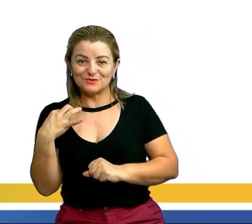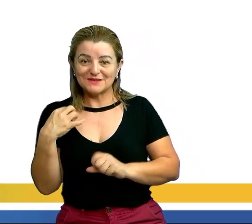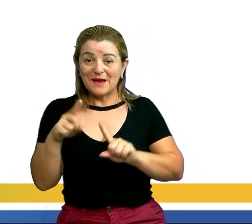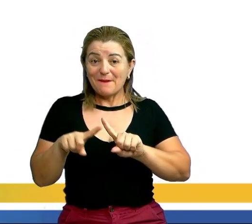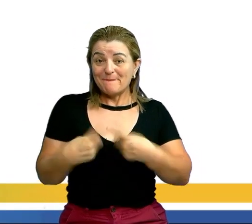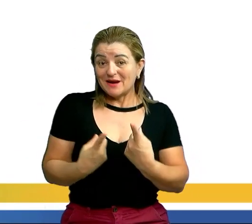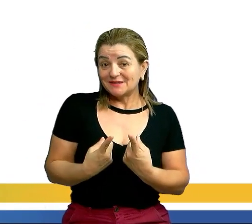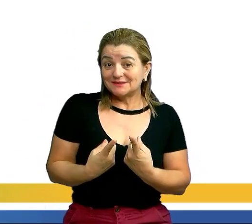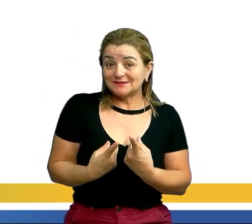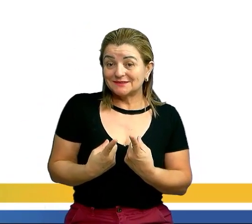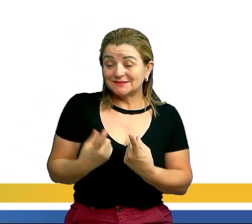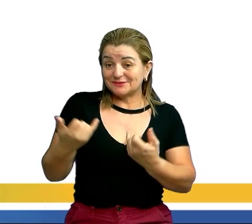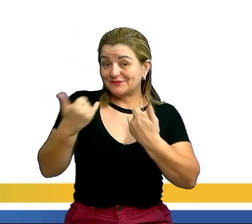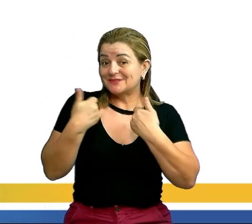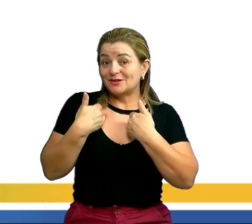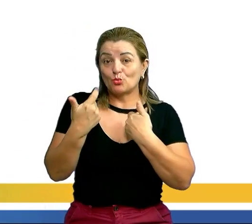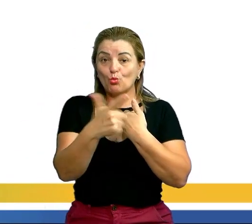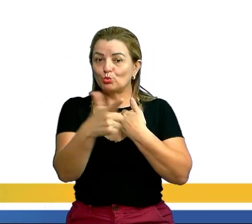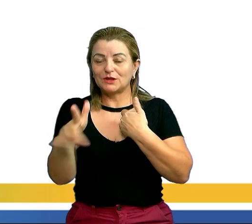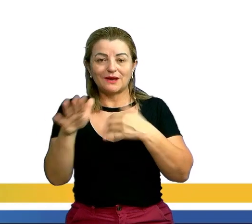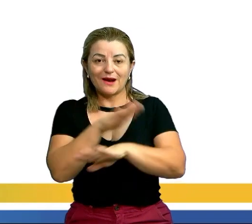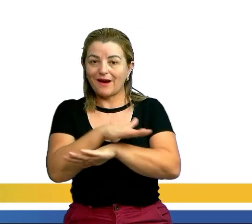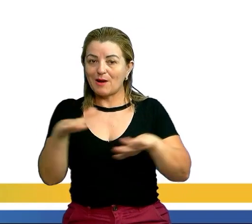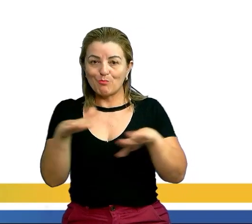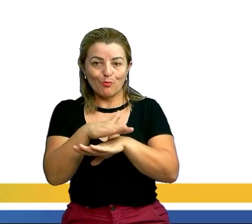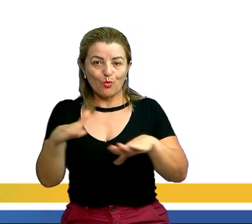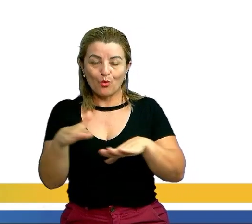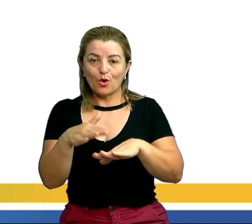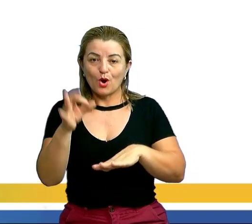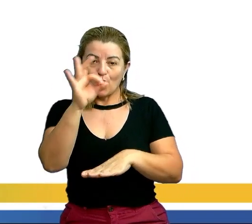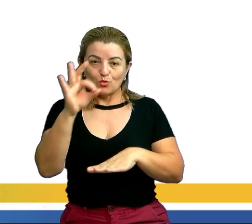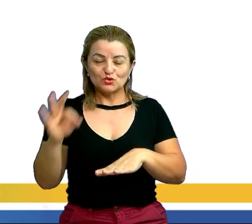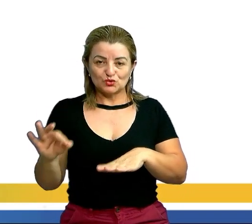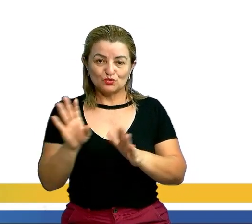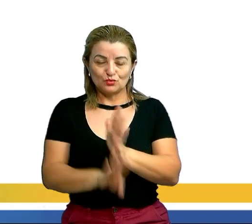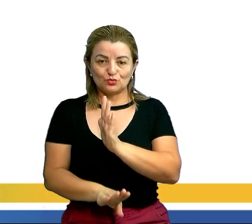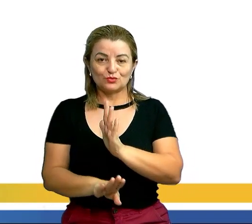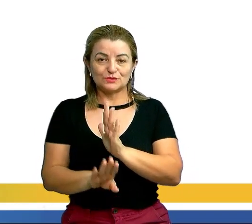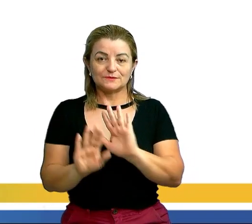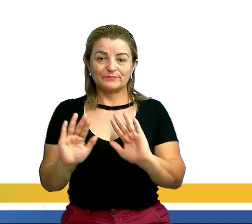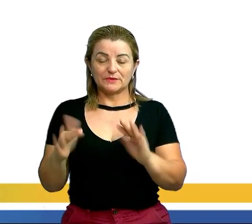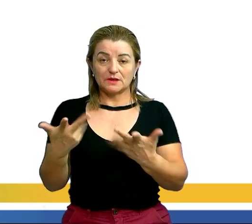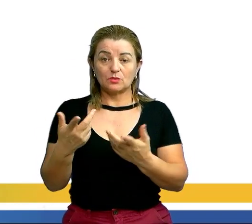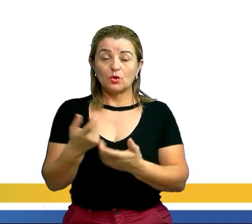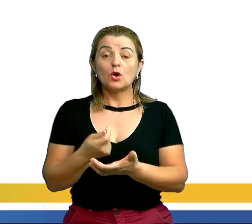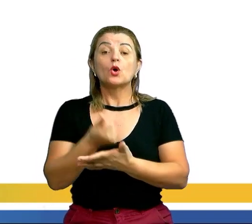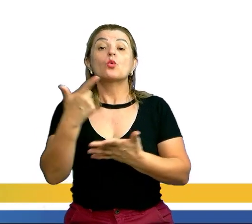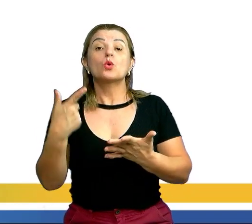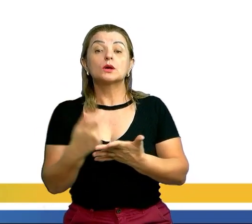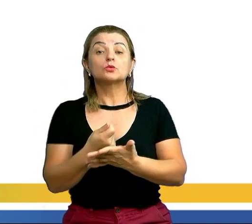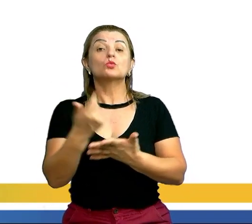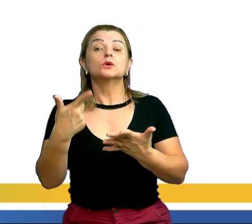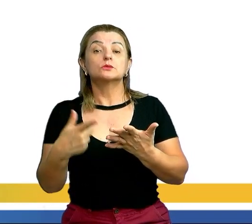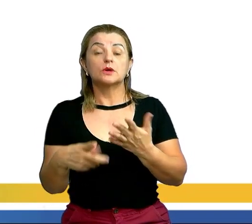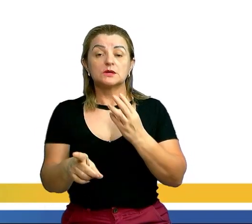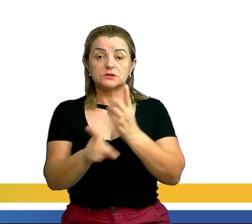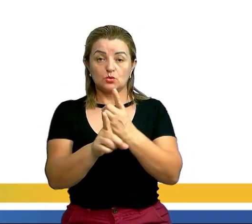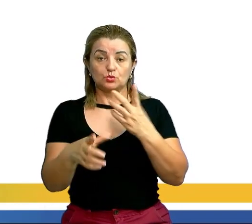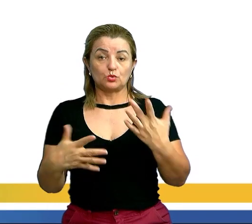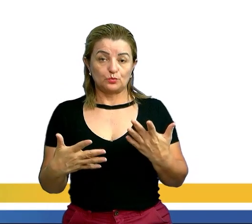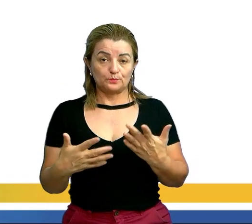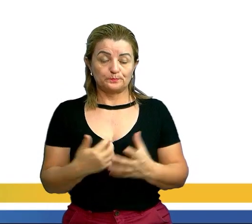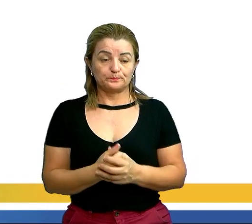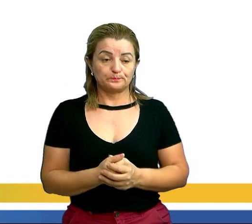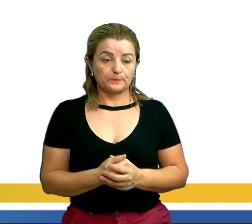desconto já havia acabado. Eita! O preço encontrado pelas amigas de Rosinha foi de quanto? Vamos entender